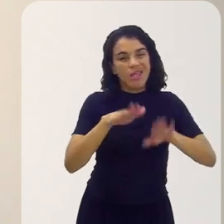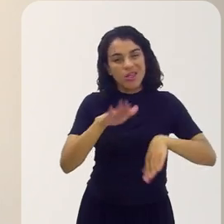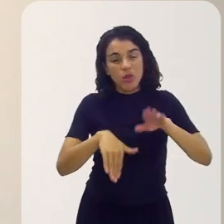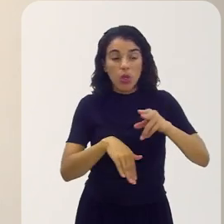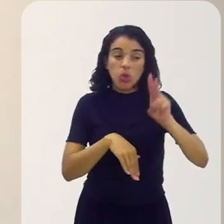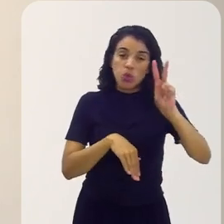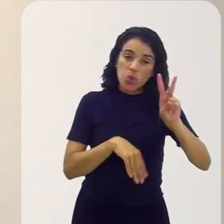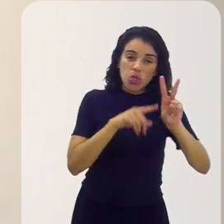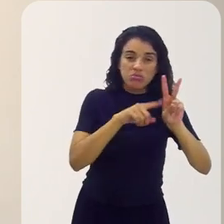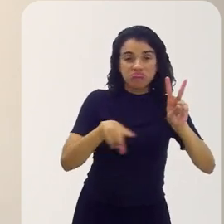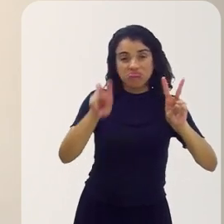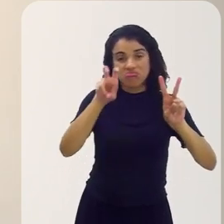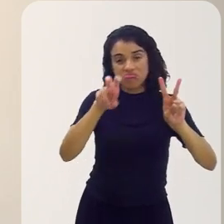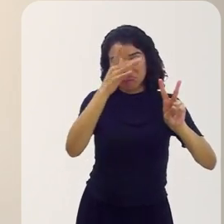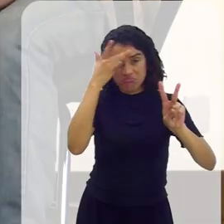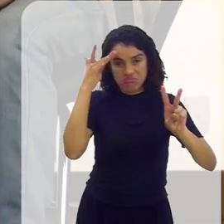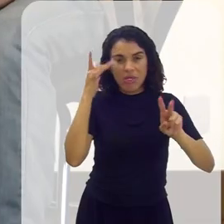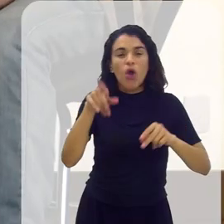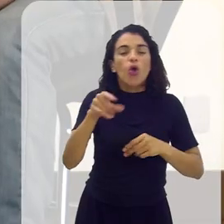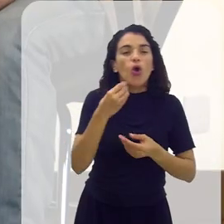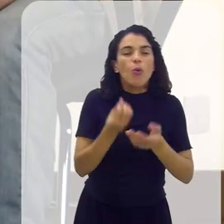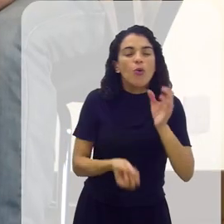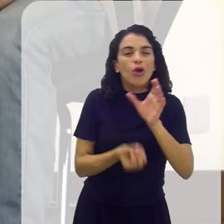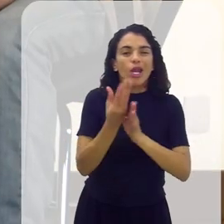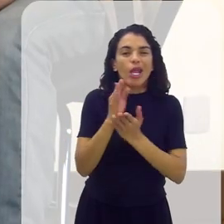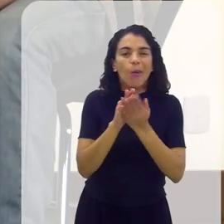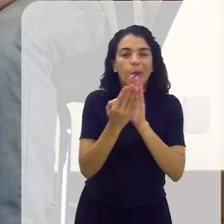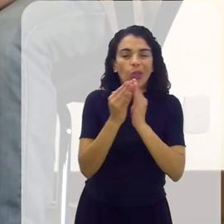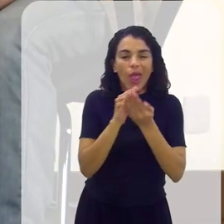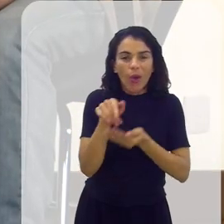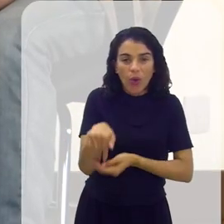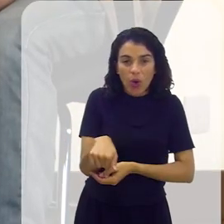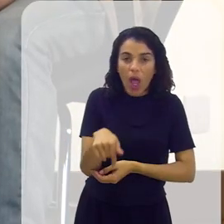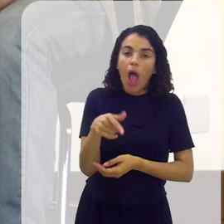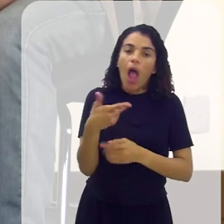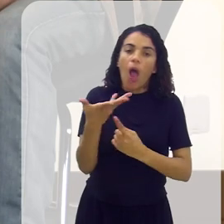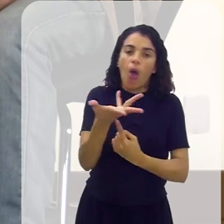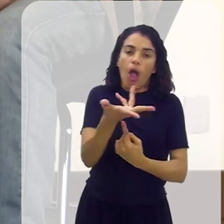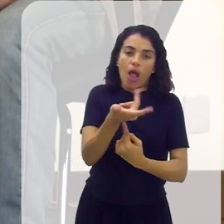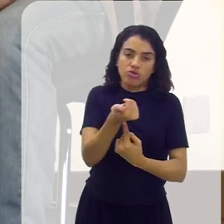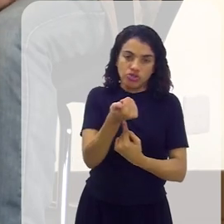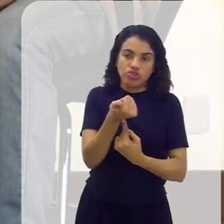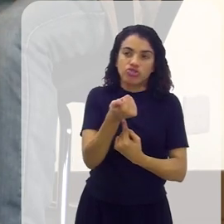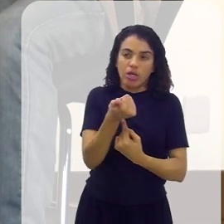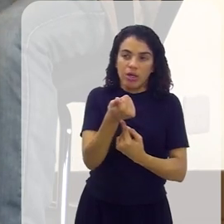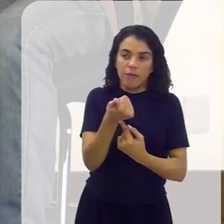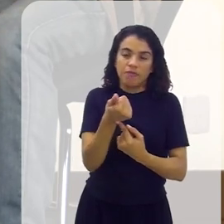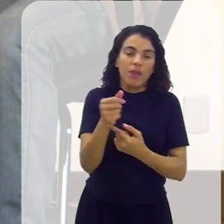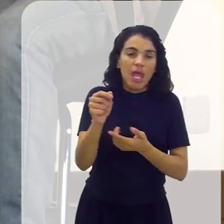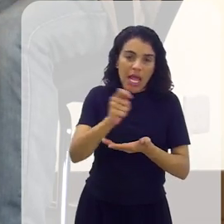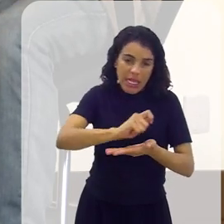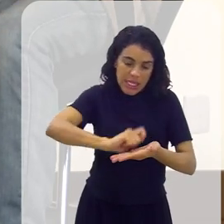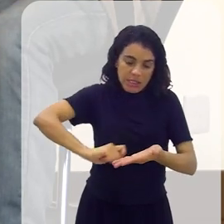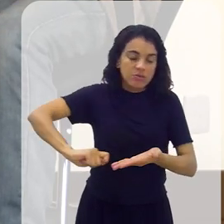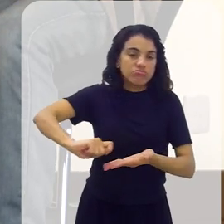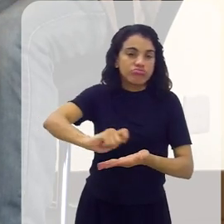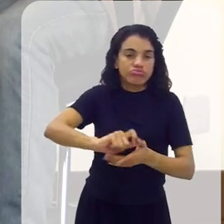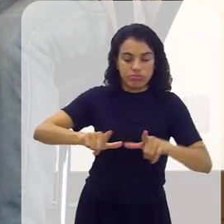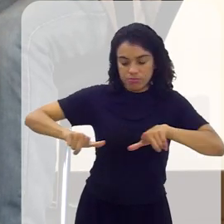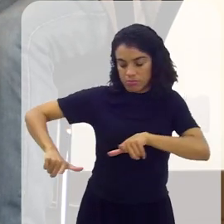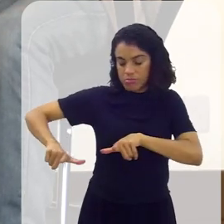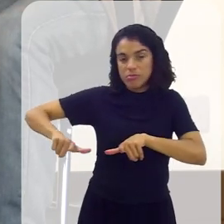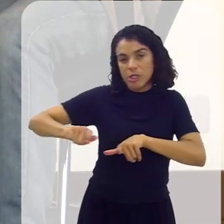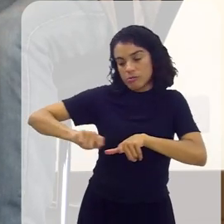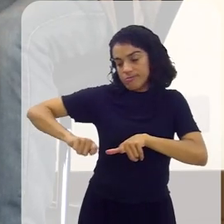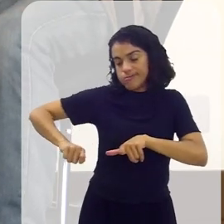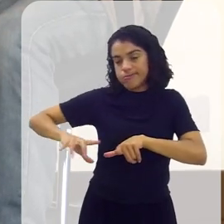mas normalmente fica entre duas a cinco pessoas. Quem faz aqueles bonequinhos? É o artista. Normalmente ele vai lá ou ele